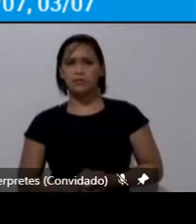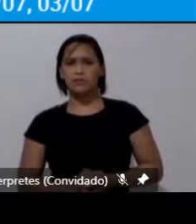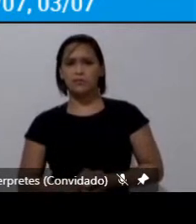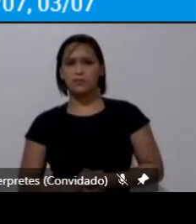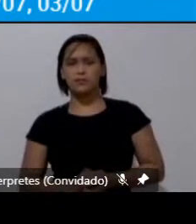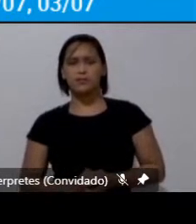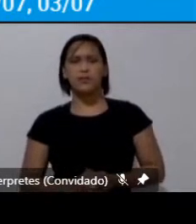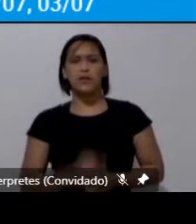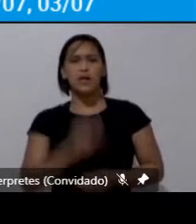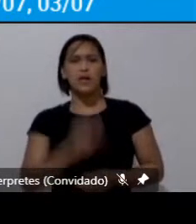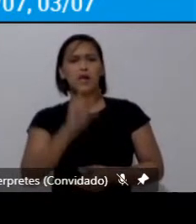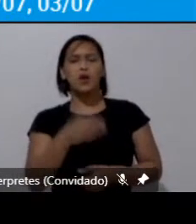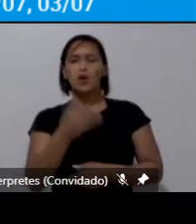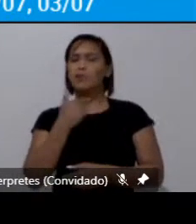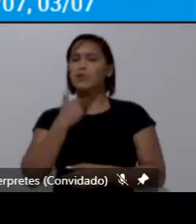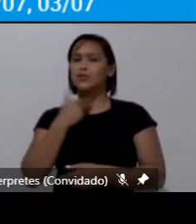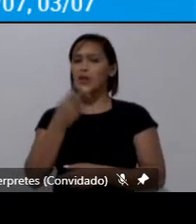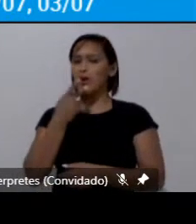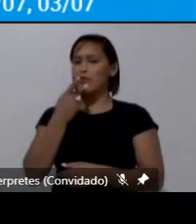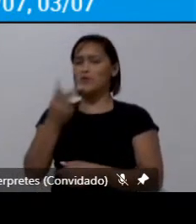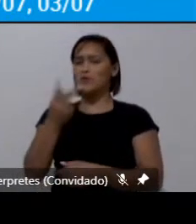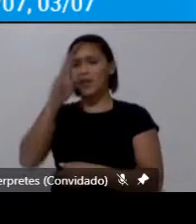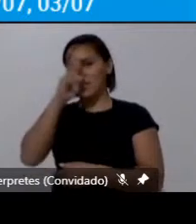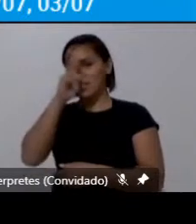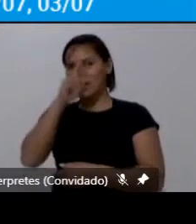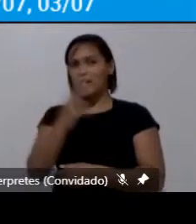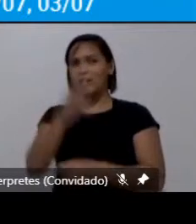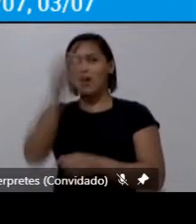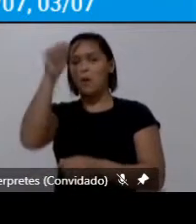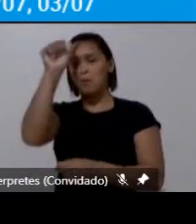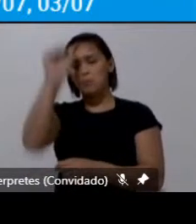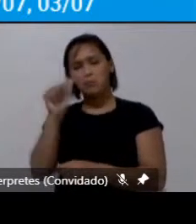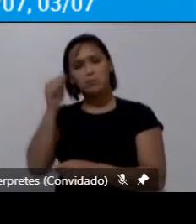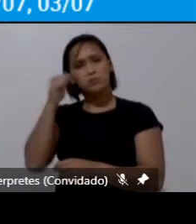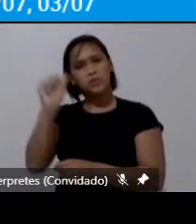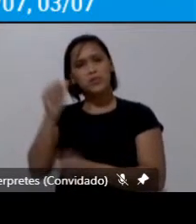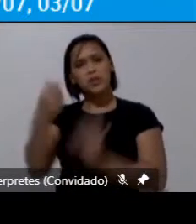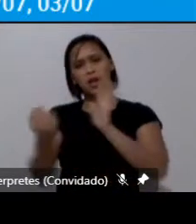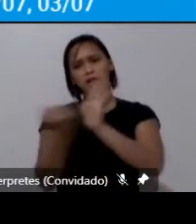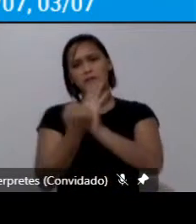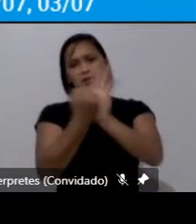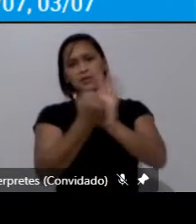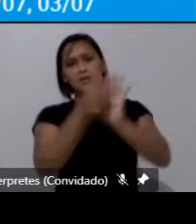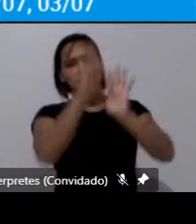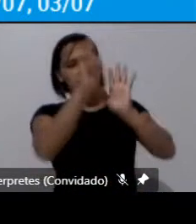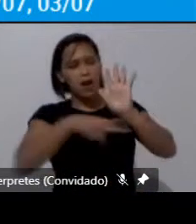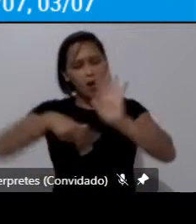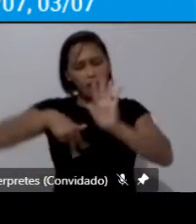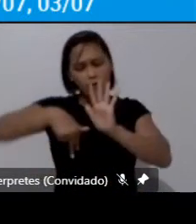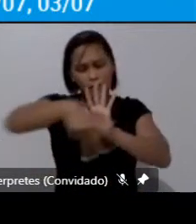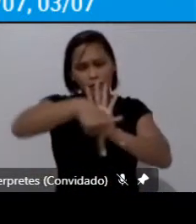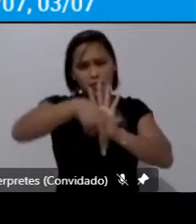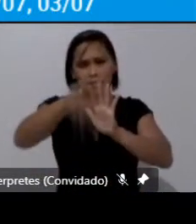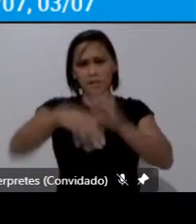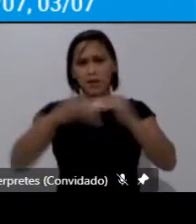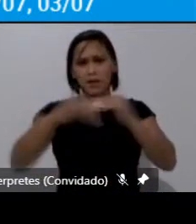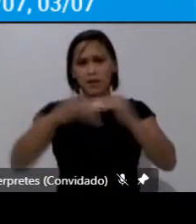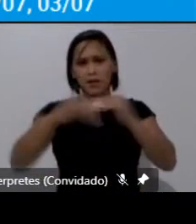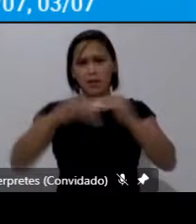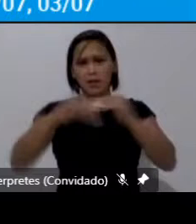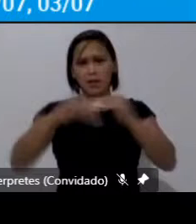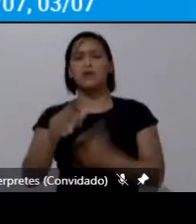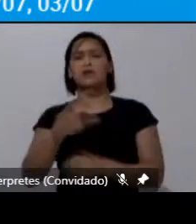não podia deixar de lembrar o personagem símbolo dessa visão da mobilidade